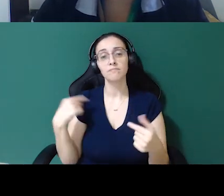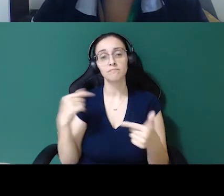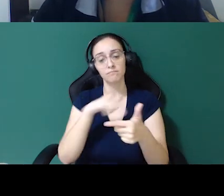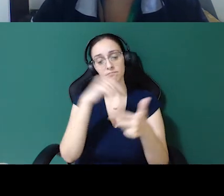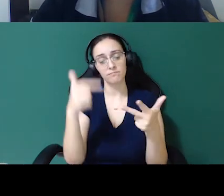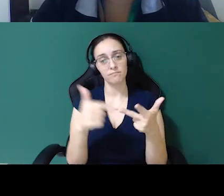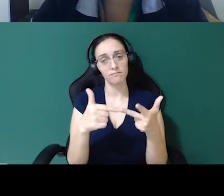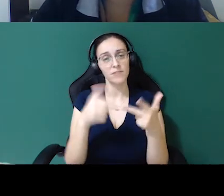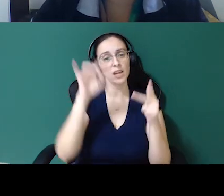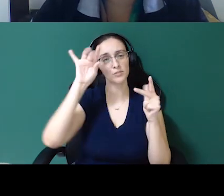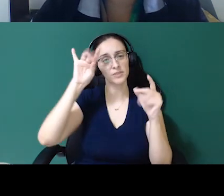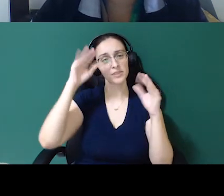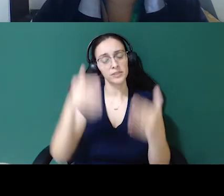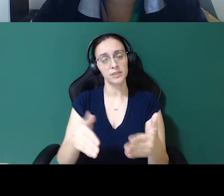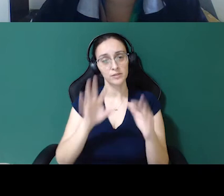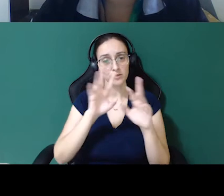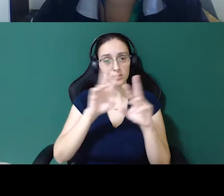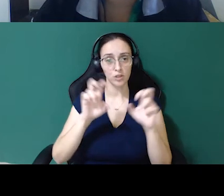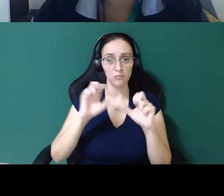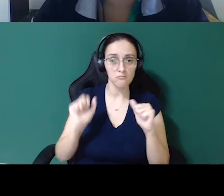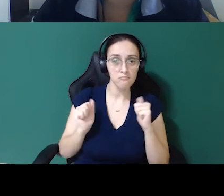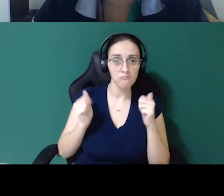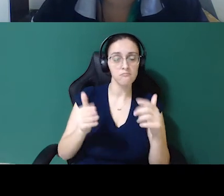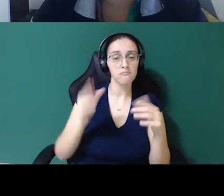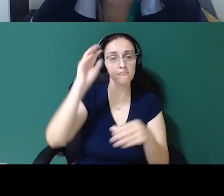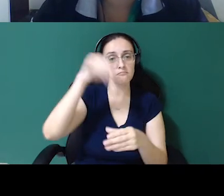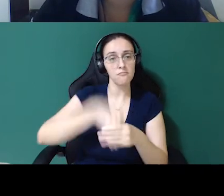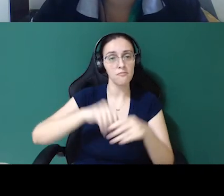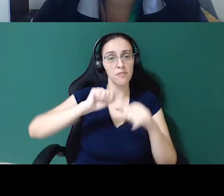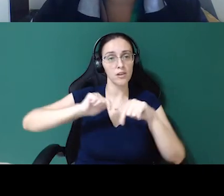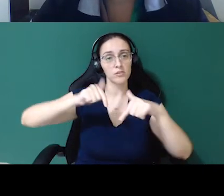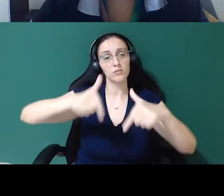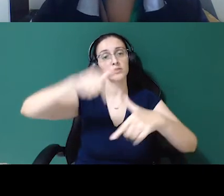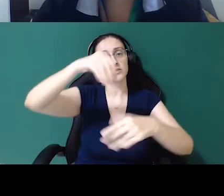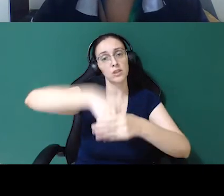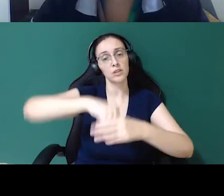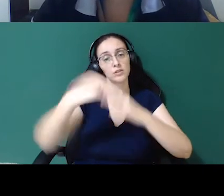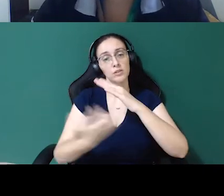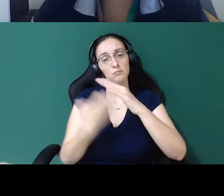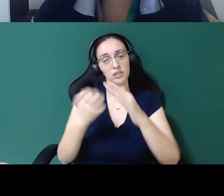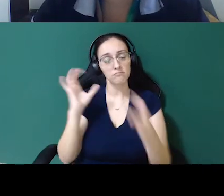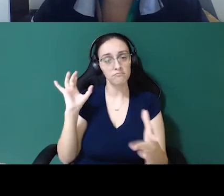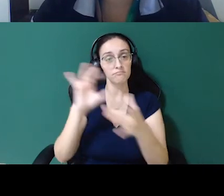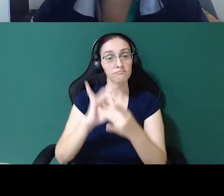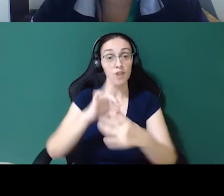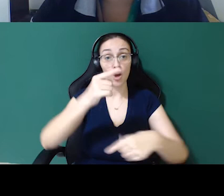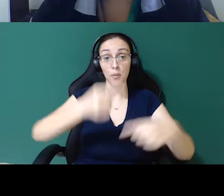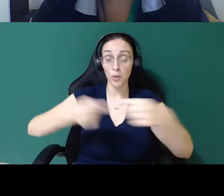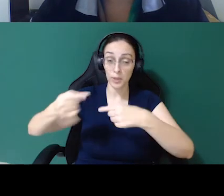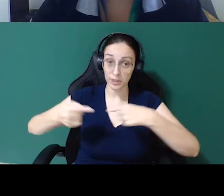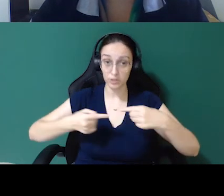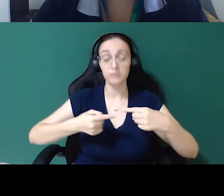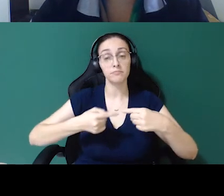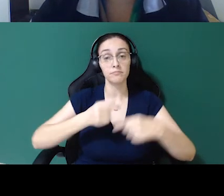específico de atuação dentro das empresas. Então, está ligado às políticas de,